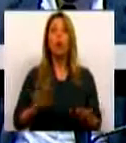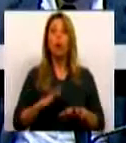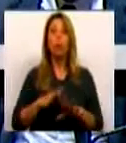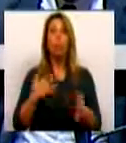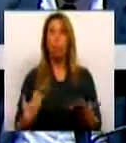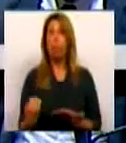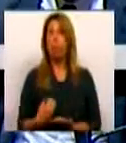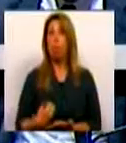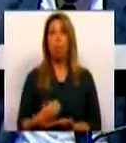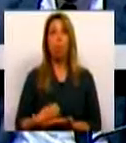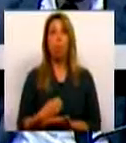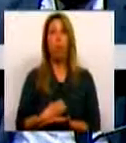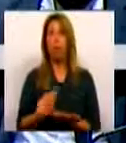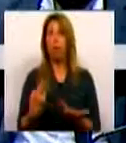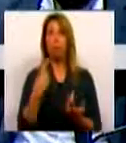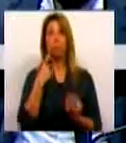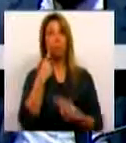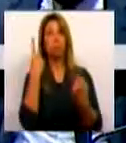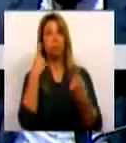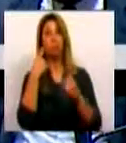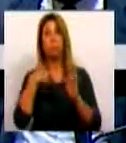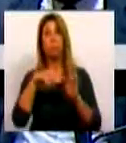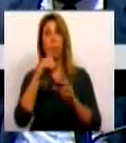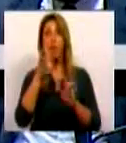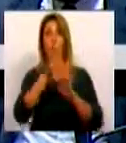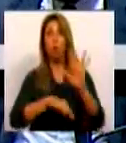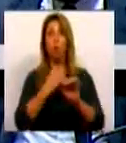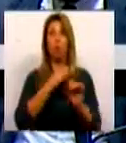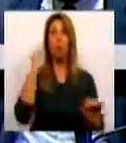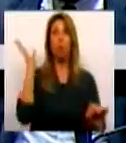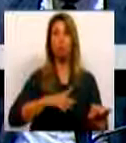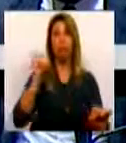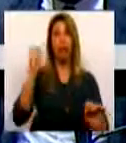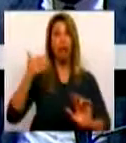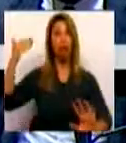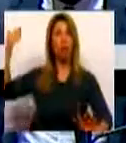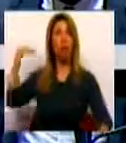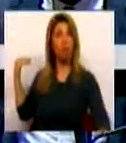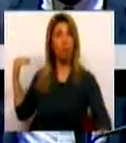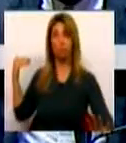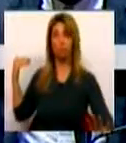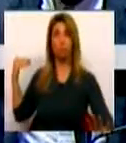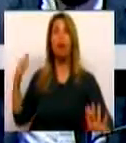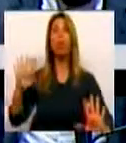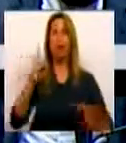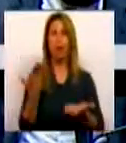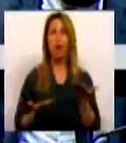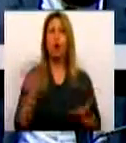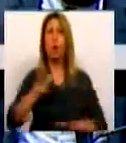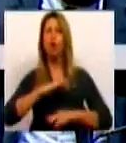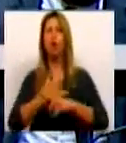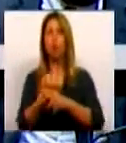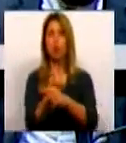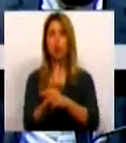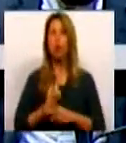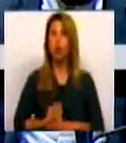de recuperação de vínculos precários dos anos anteriores. Mas compara com outra coisa, senhores deputados. Compara